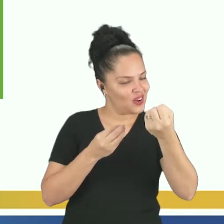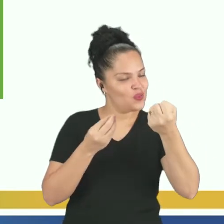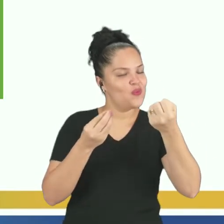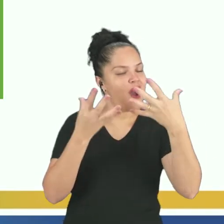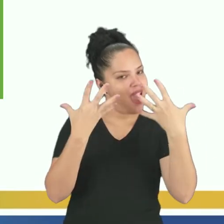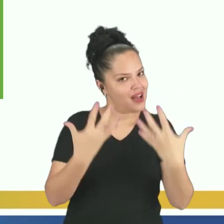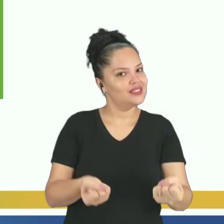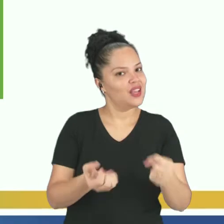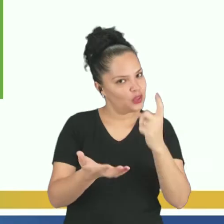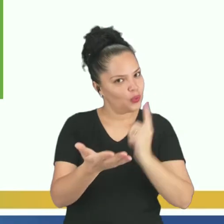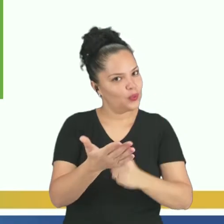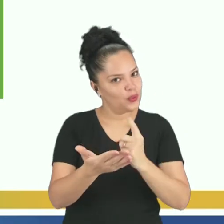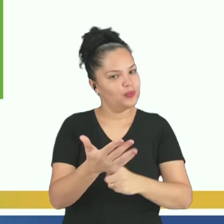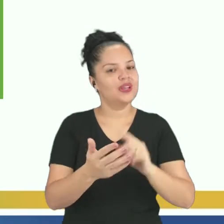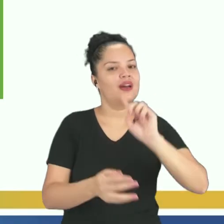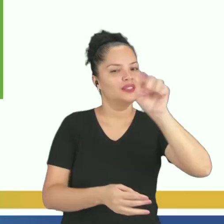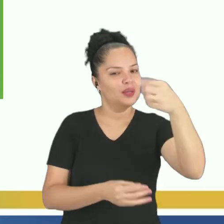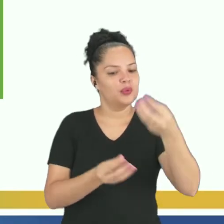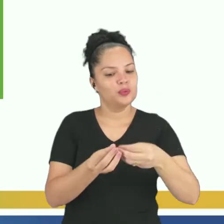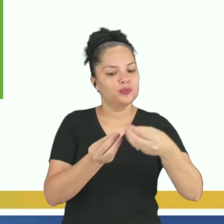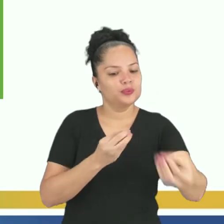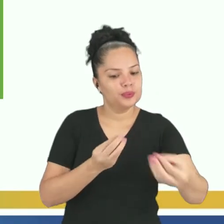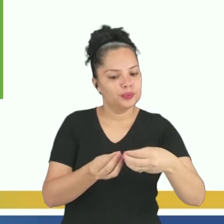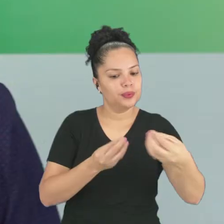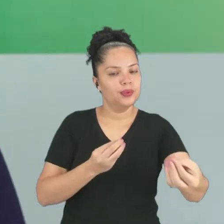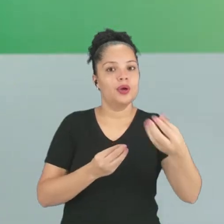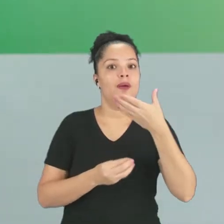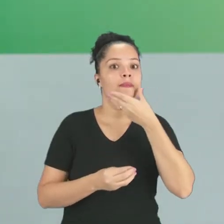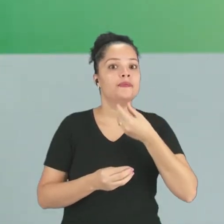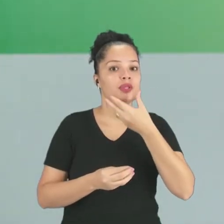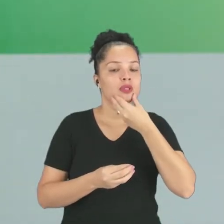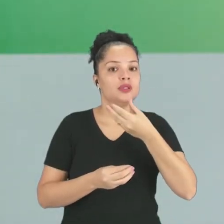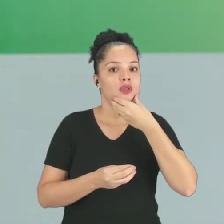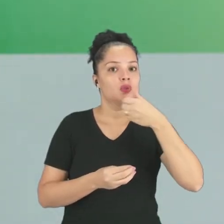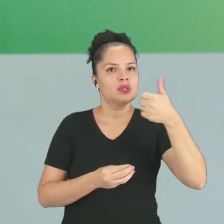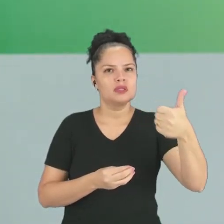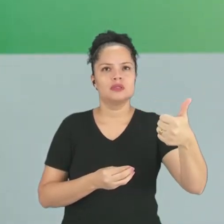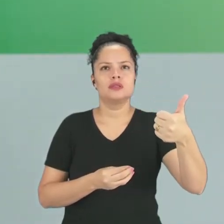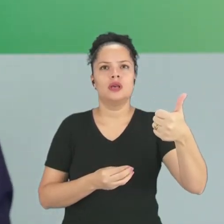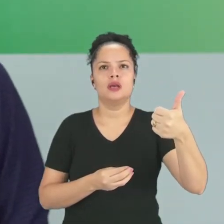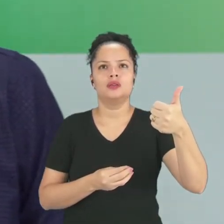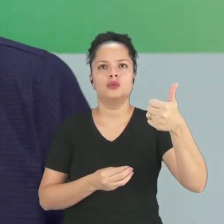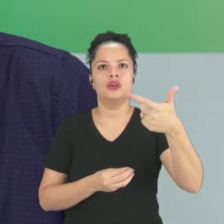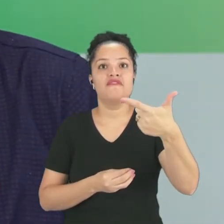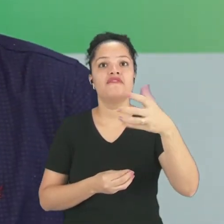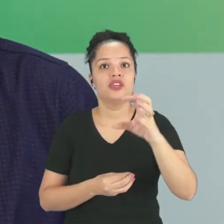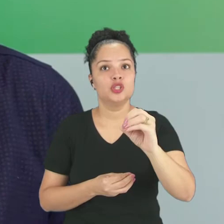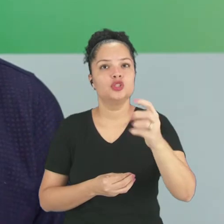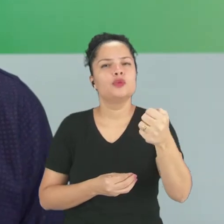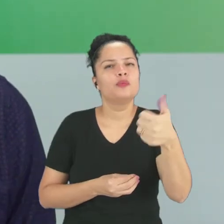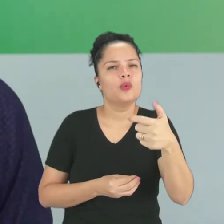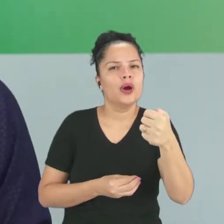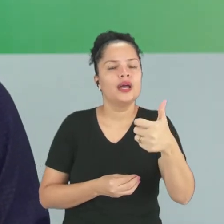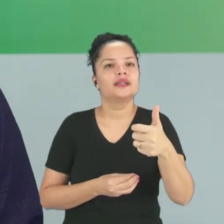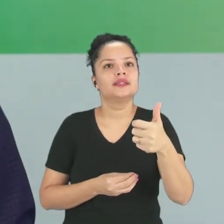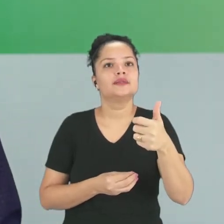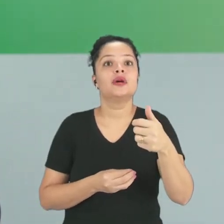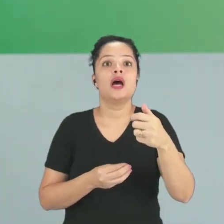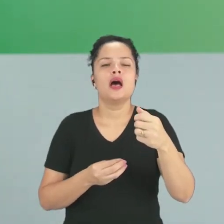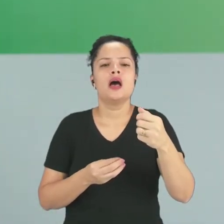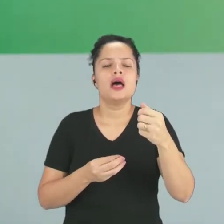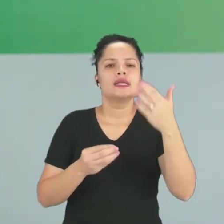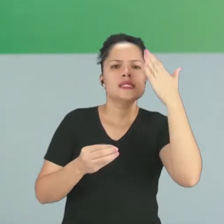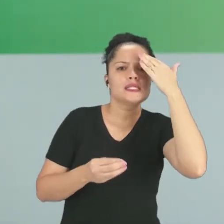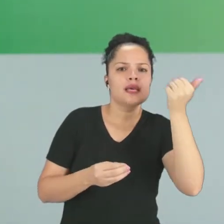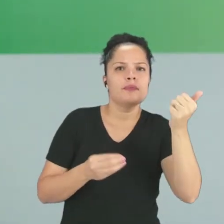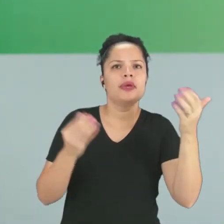Após a distribuição, Emmanuel ficou com 120 moedinhas, assim sendo, inicialmente, quantas moedas haviam no